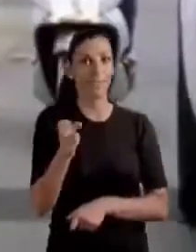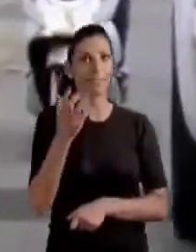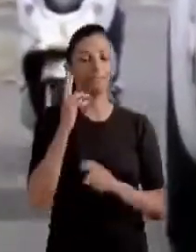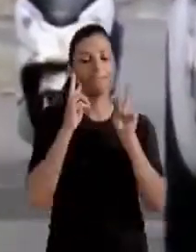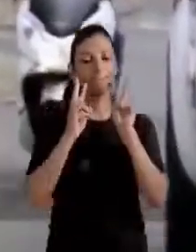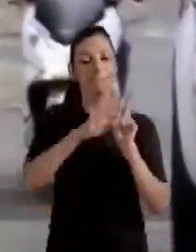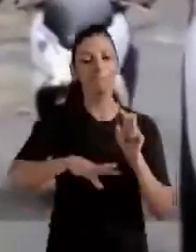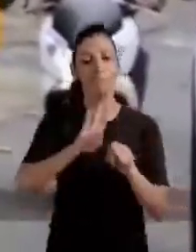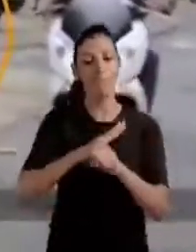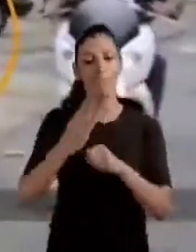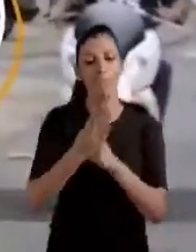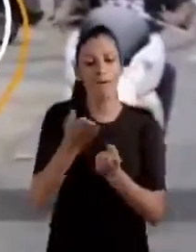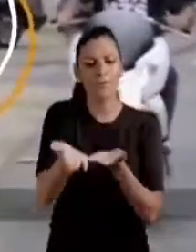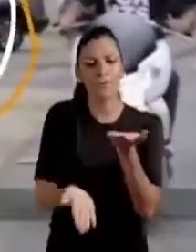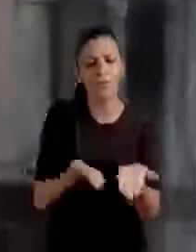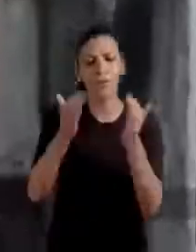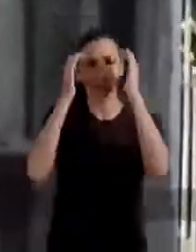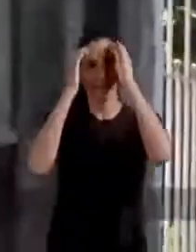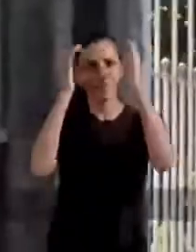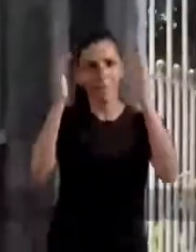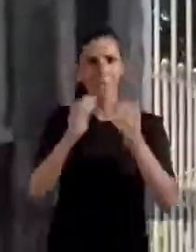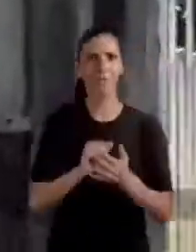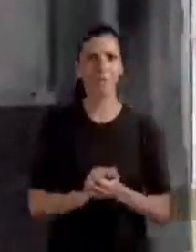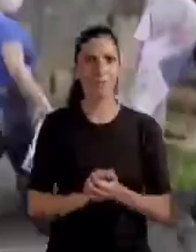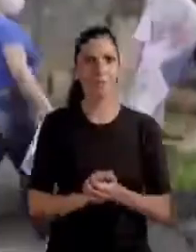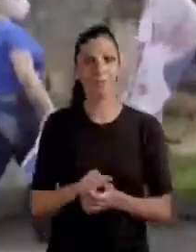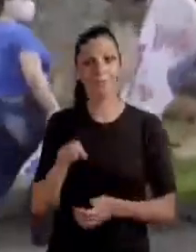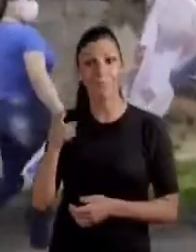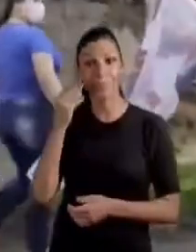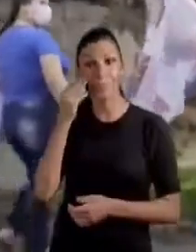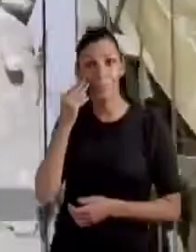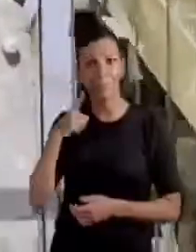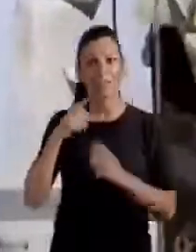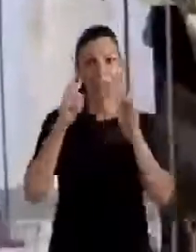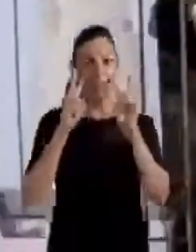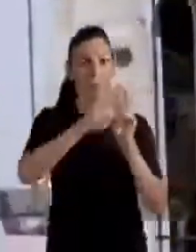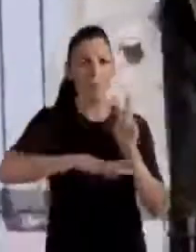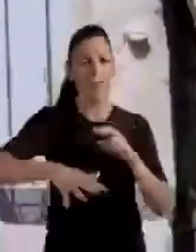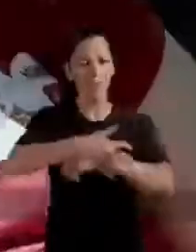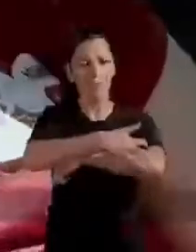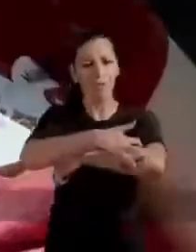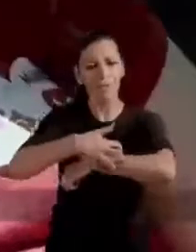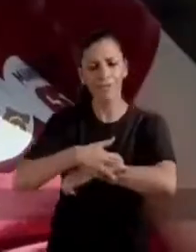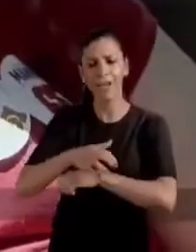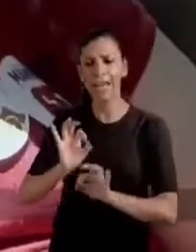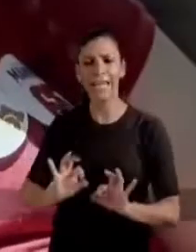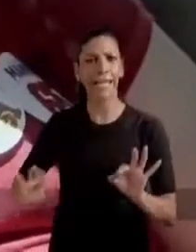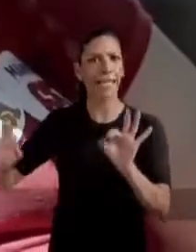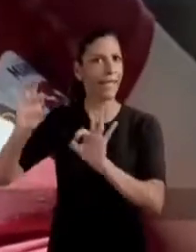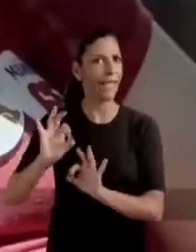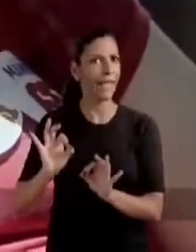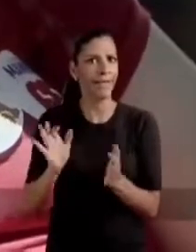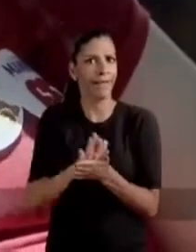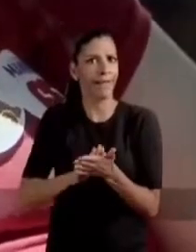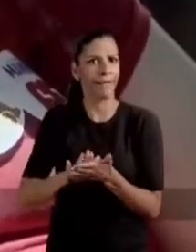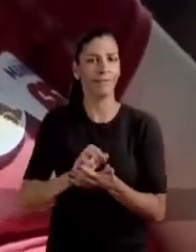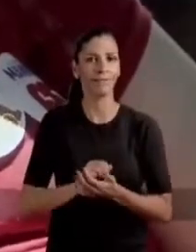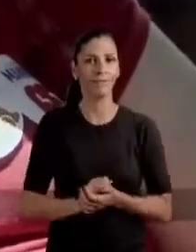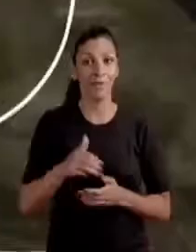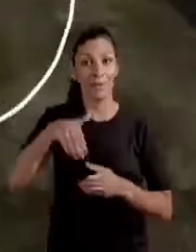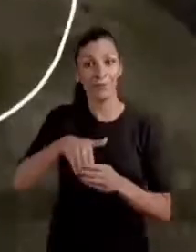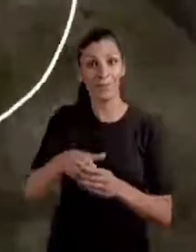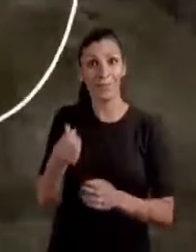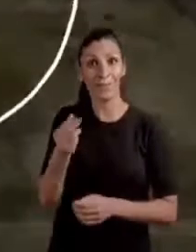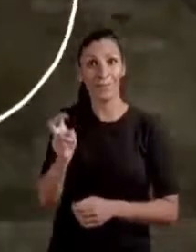De quem é 65 pra ver o seu bairro tratado com mais respeito? Ela tem um olhar para a periferia que nenhuma outra